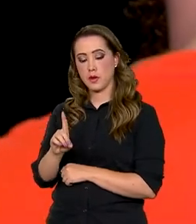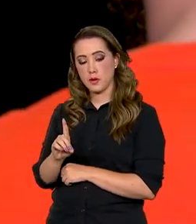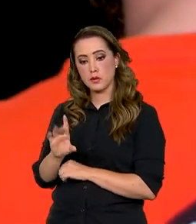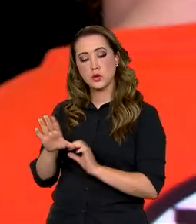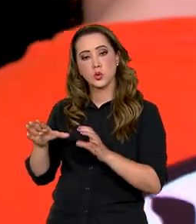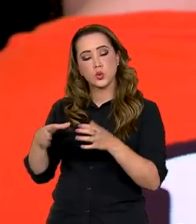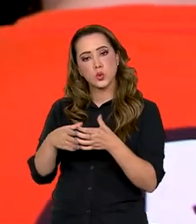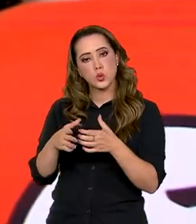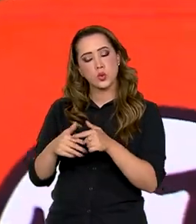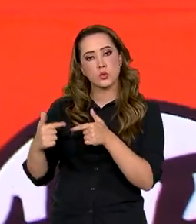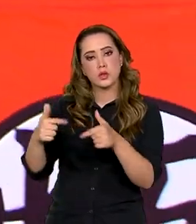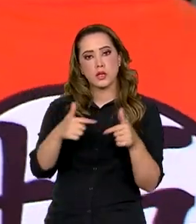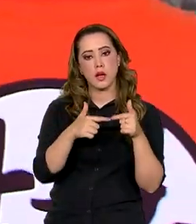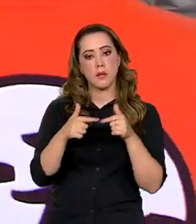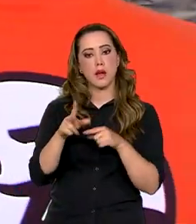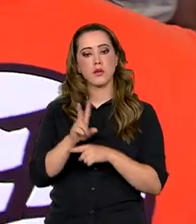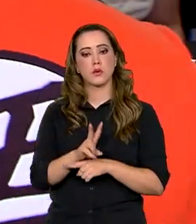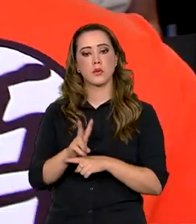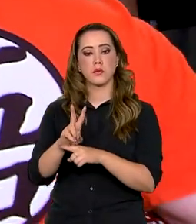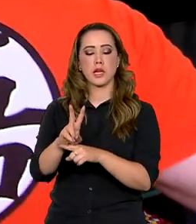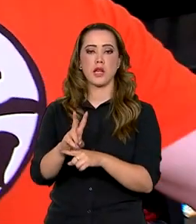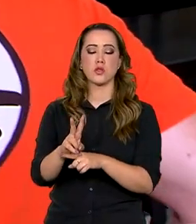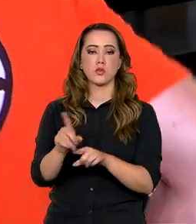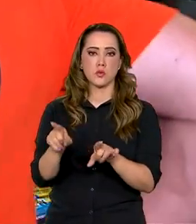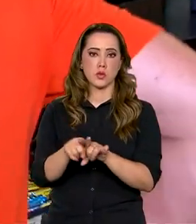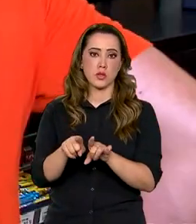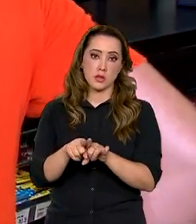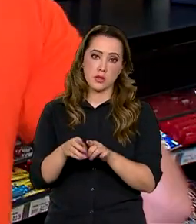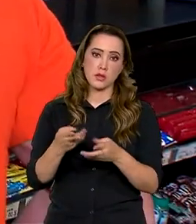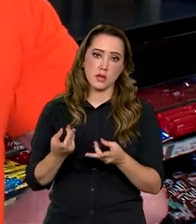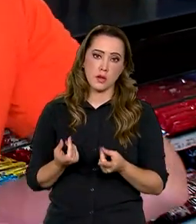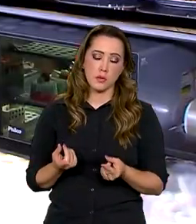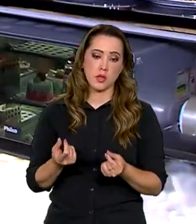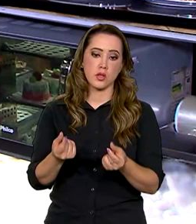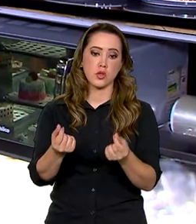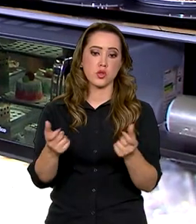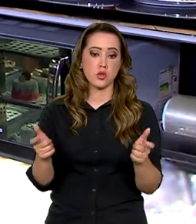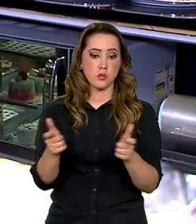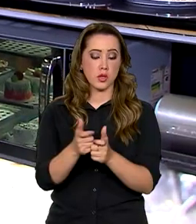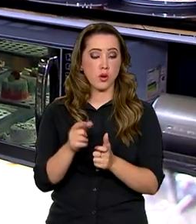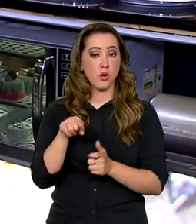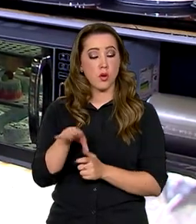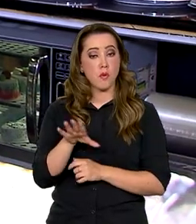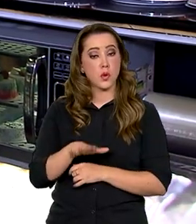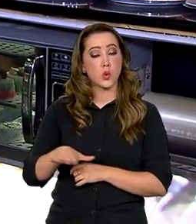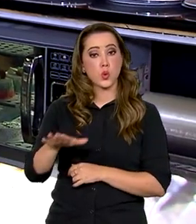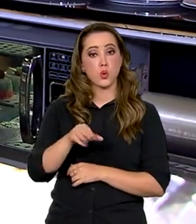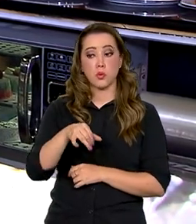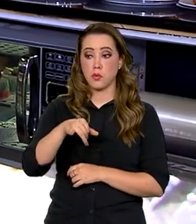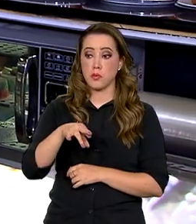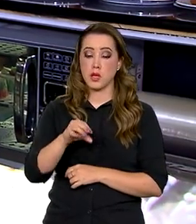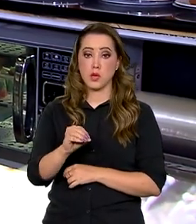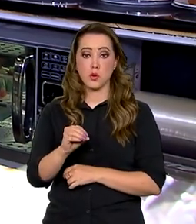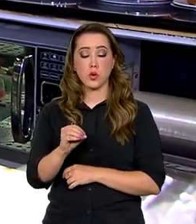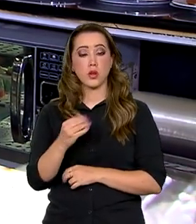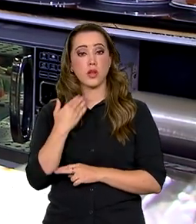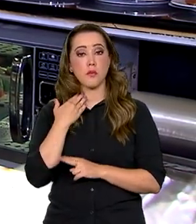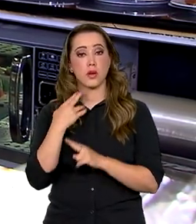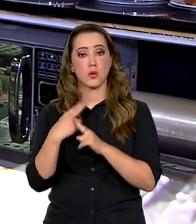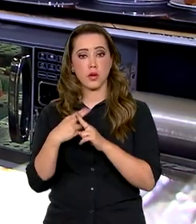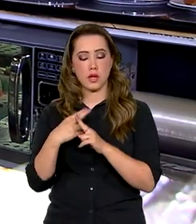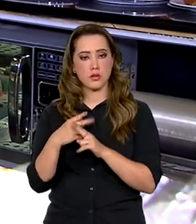Entidades Operadoras de Microcrédito e Microfinanças. Só para a linha Microcrédito Caixa